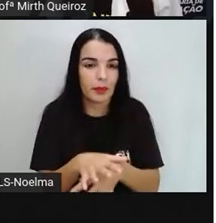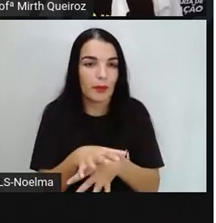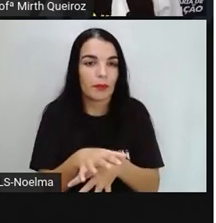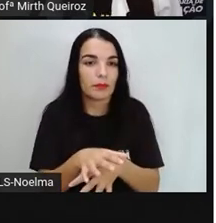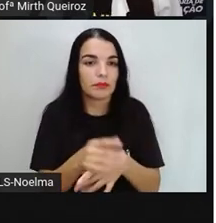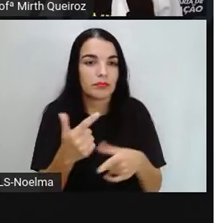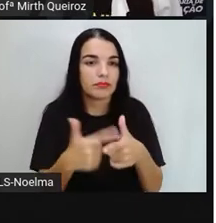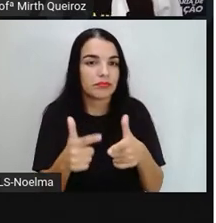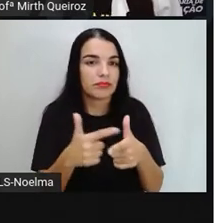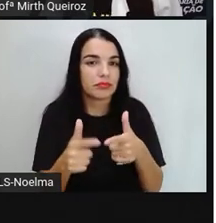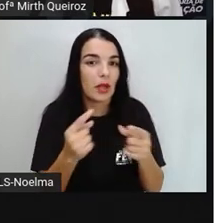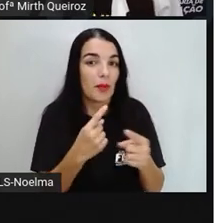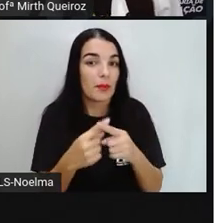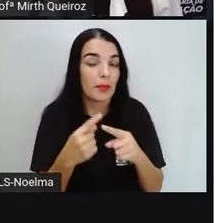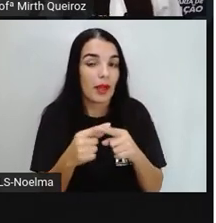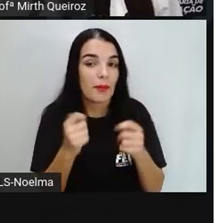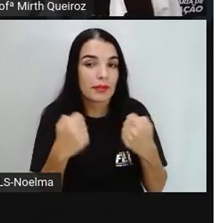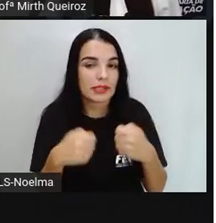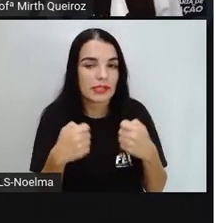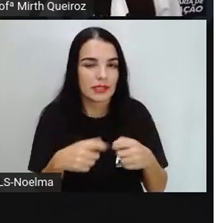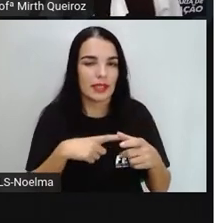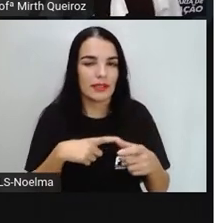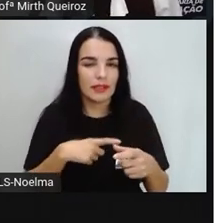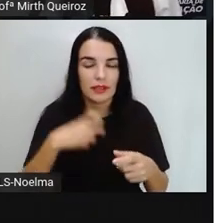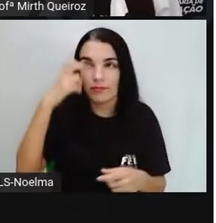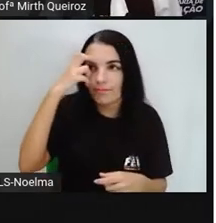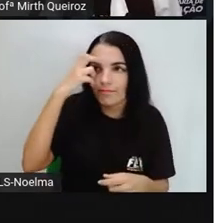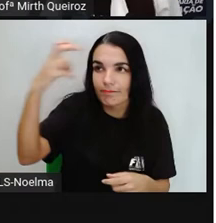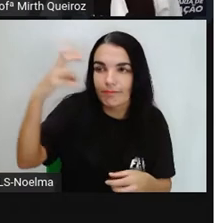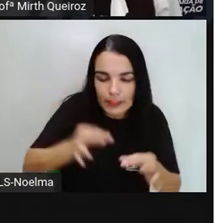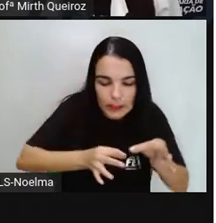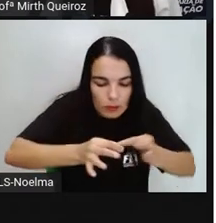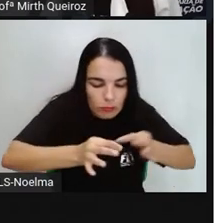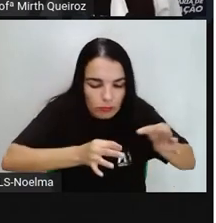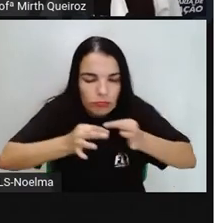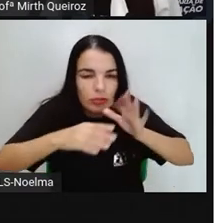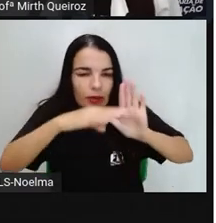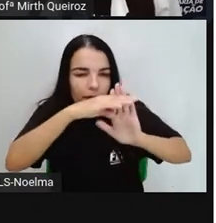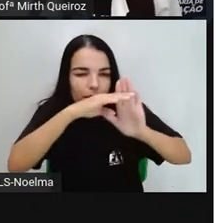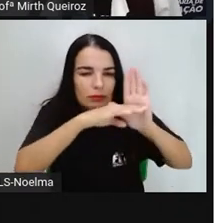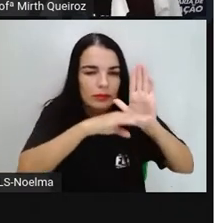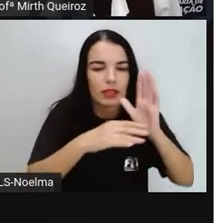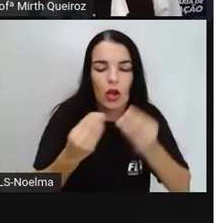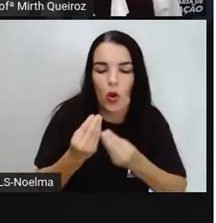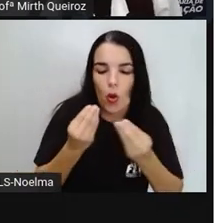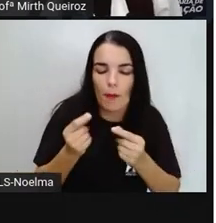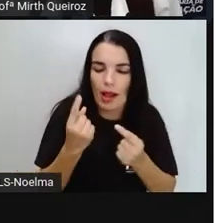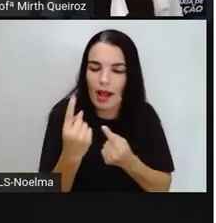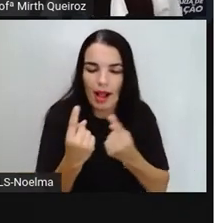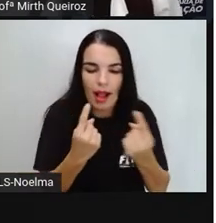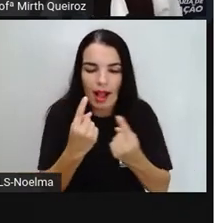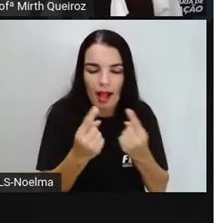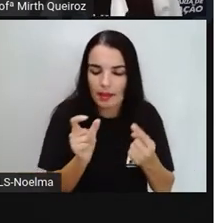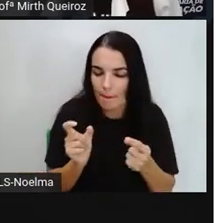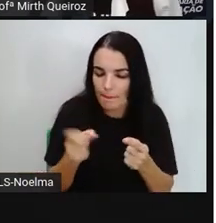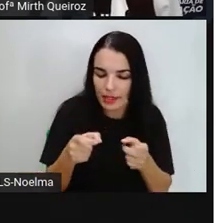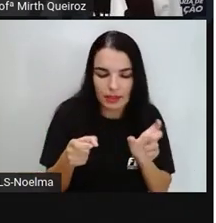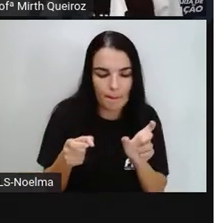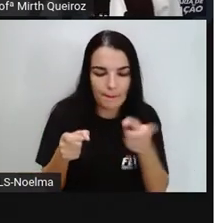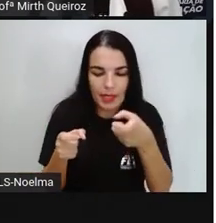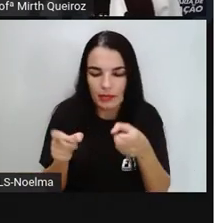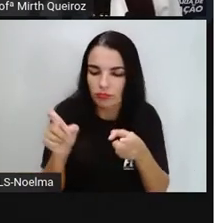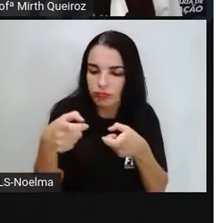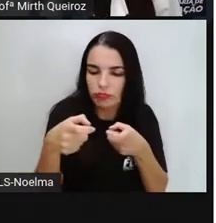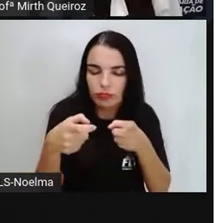montar cada figura, é necessário planejar onde cada peça será colocada. Por que, Pró?